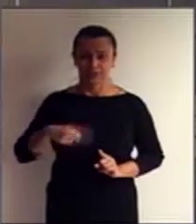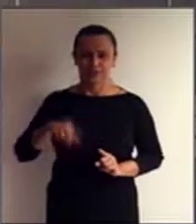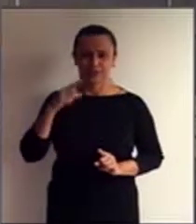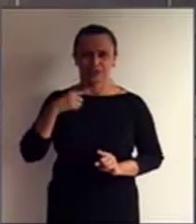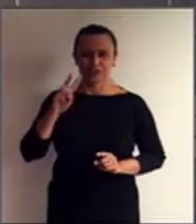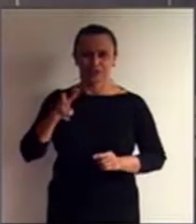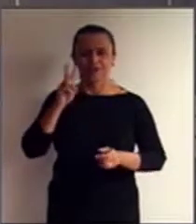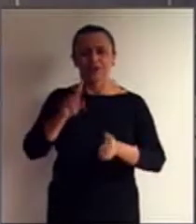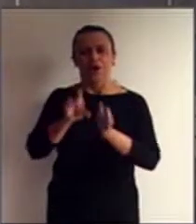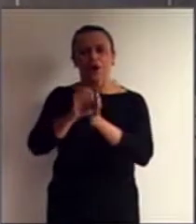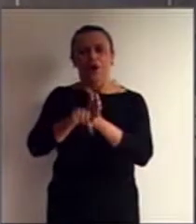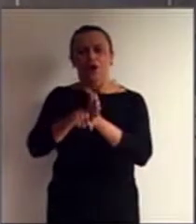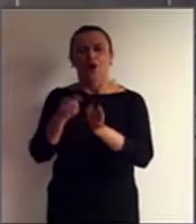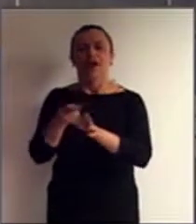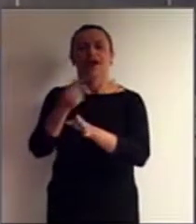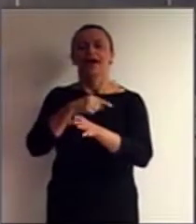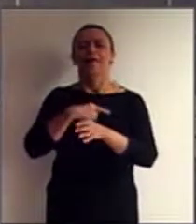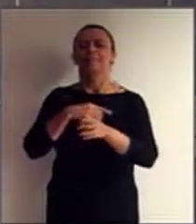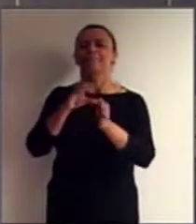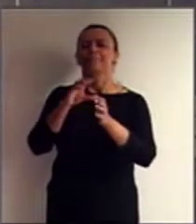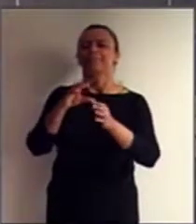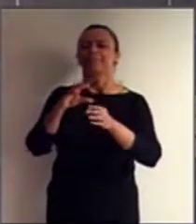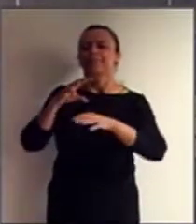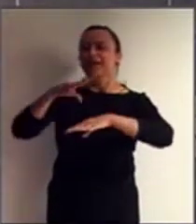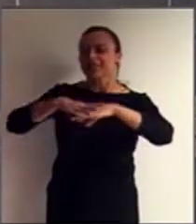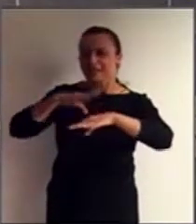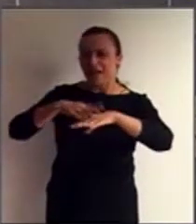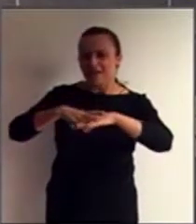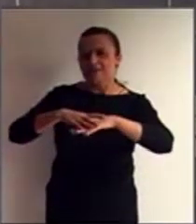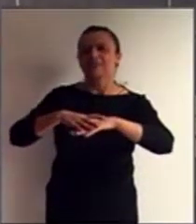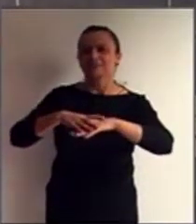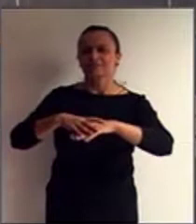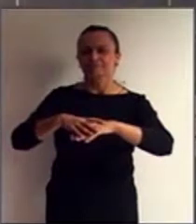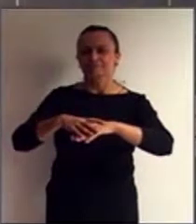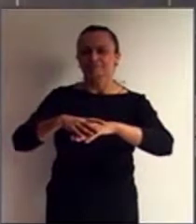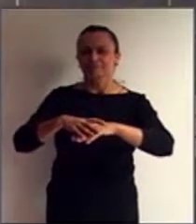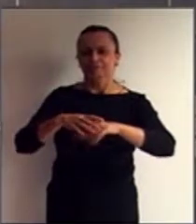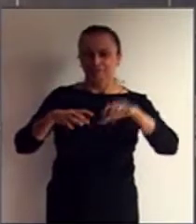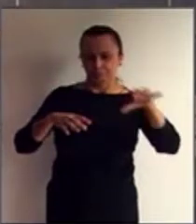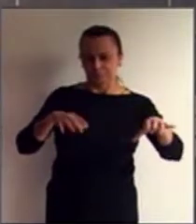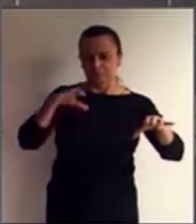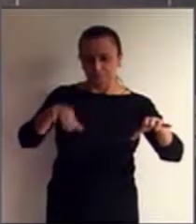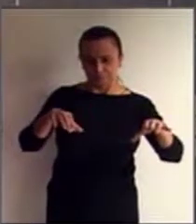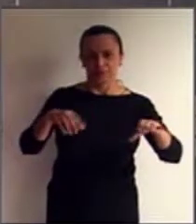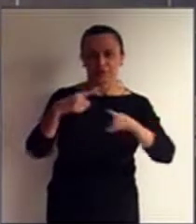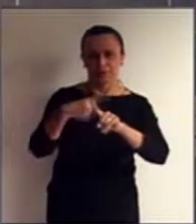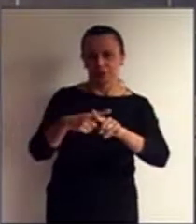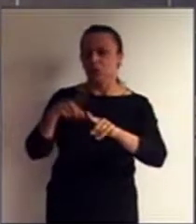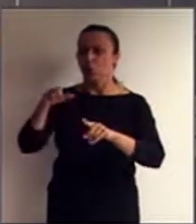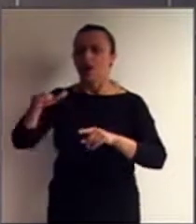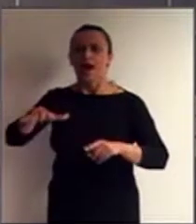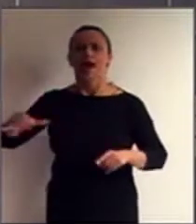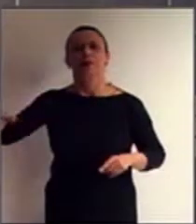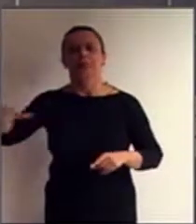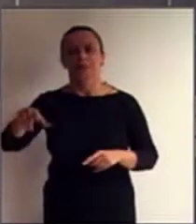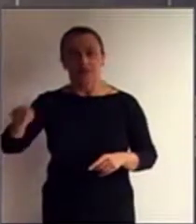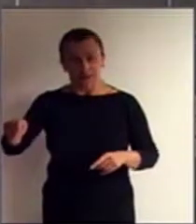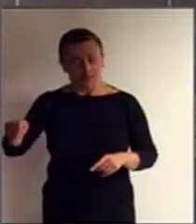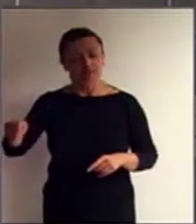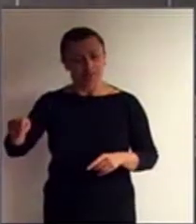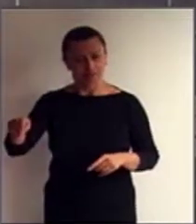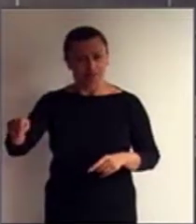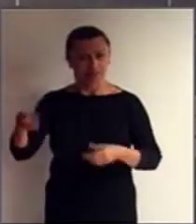no conceito matemático, para que a pessoa com deficiência e para que a deficiência seja